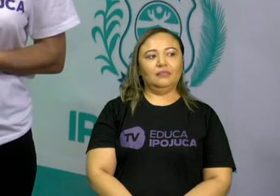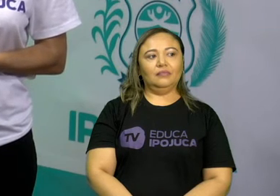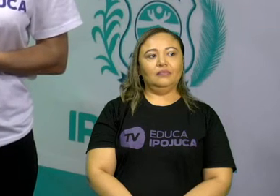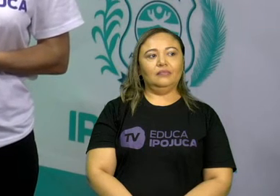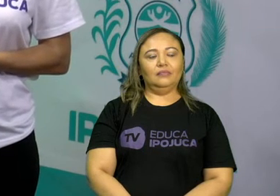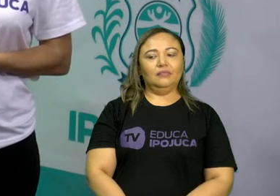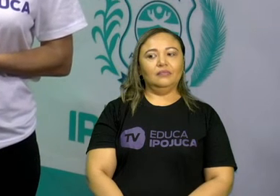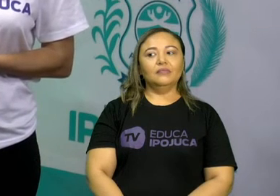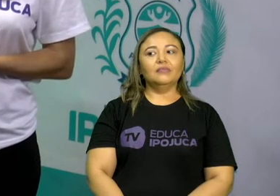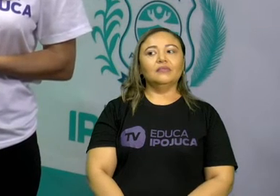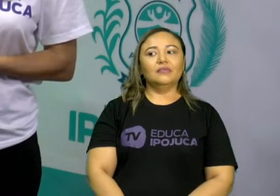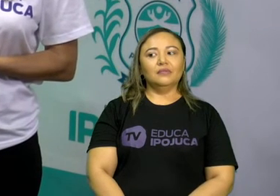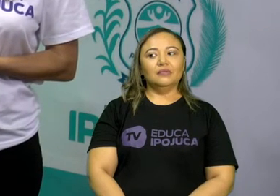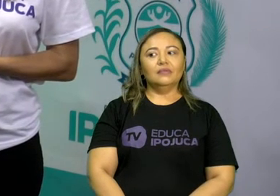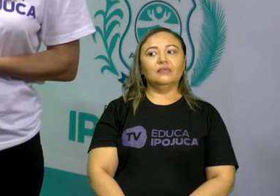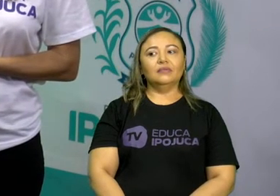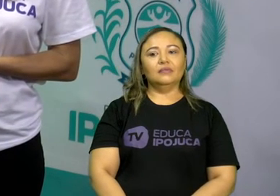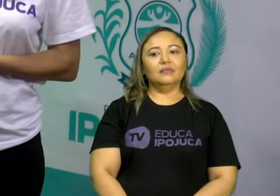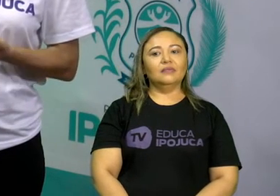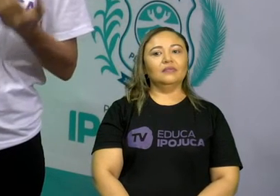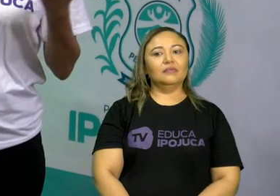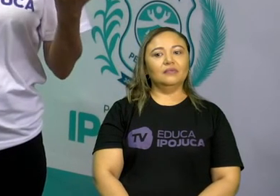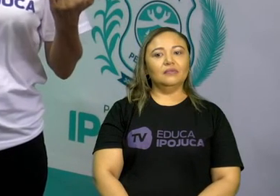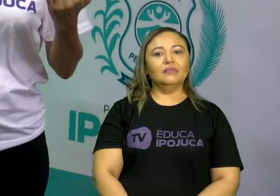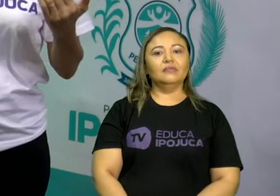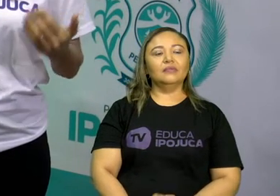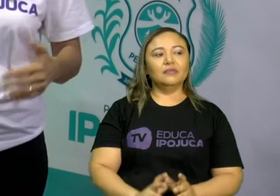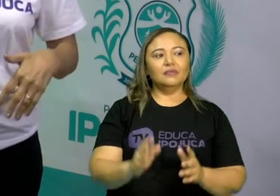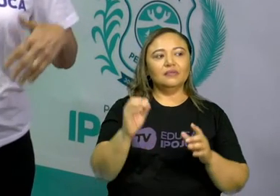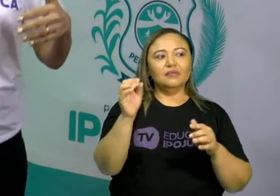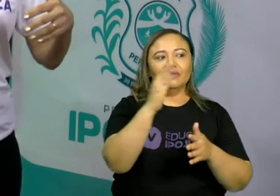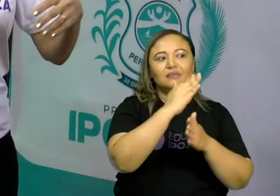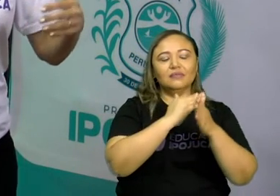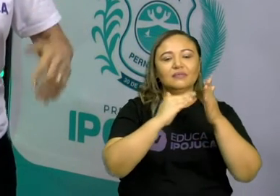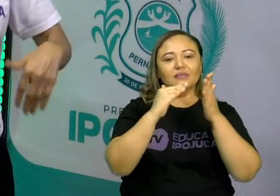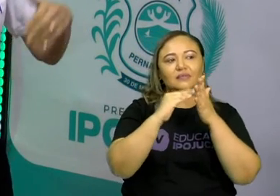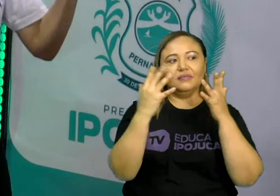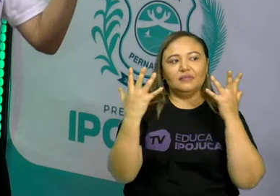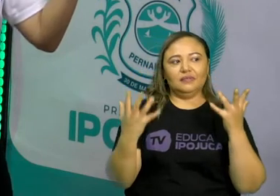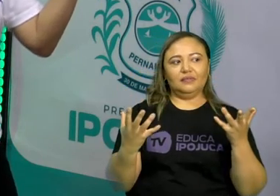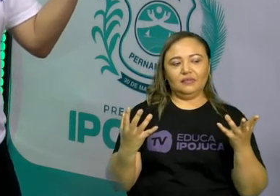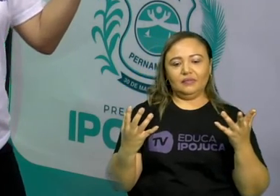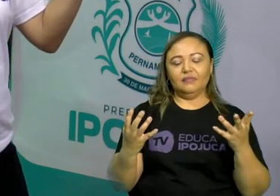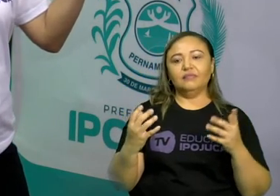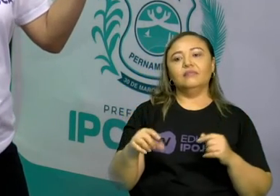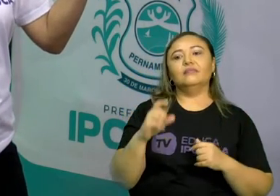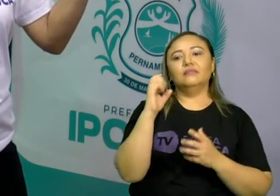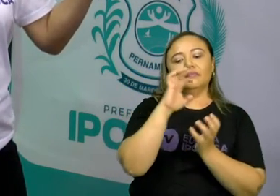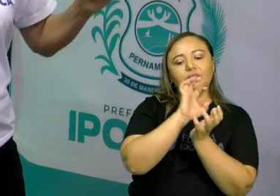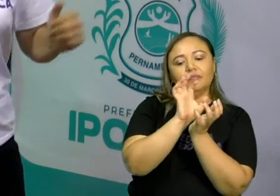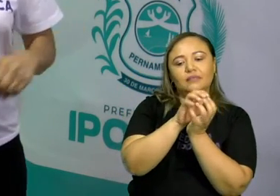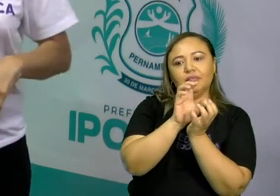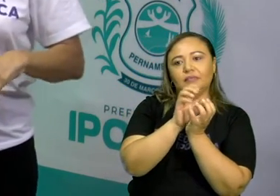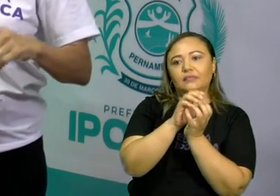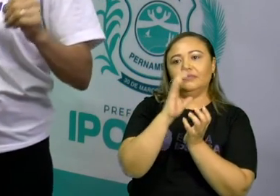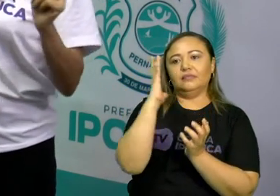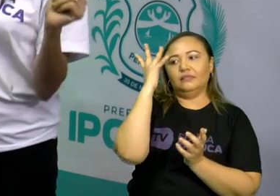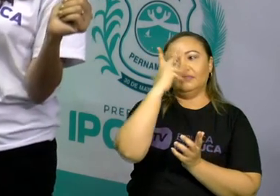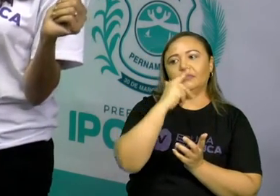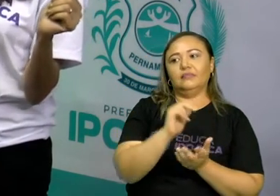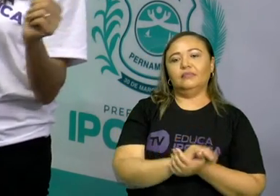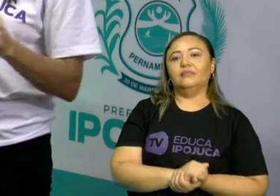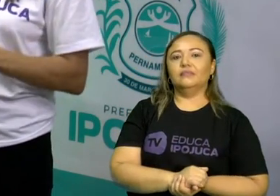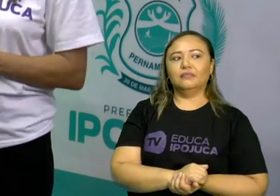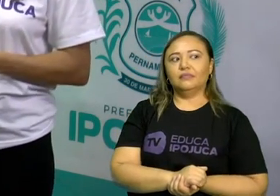Por quê? Todo mundo quer ter uns dentes lindos, né? E dar aquele sorriso assim, para tirar